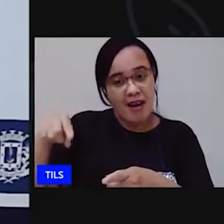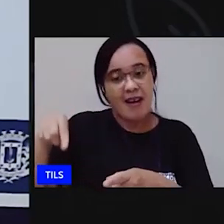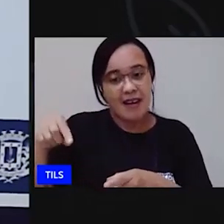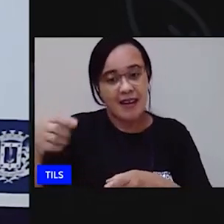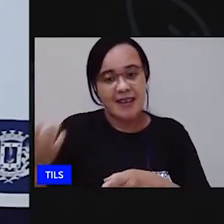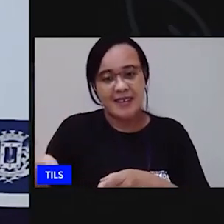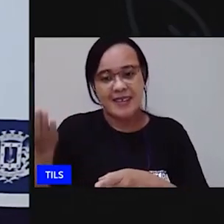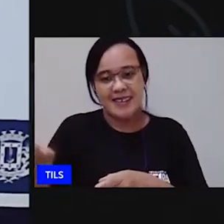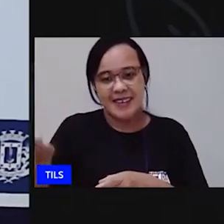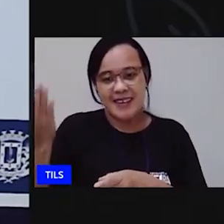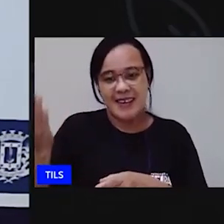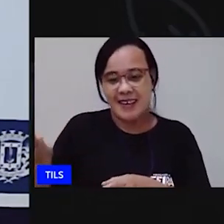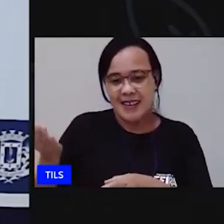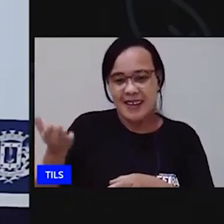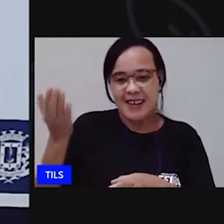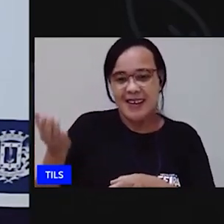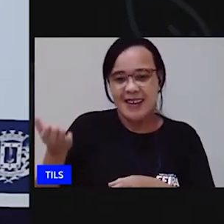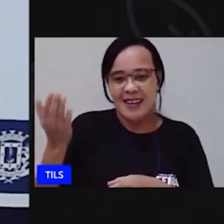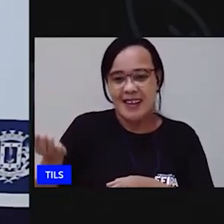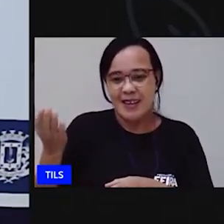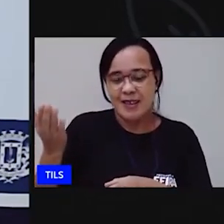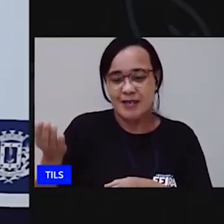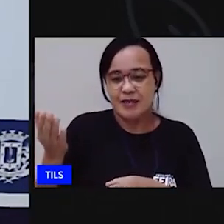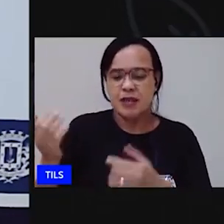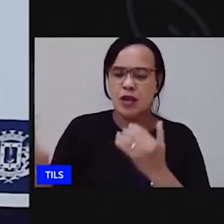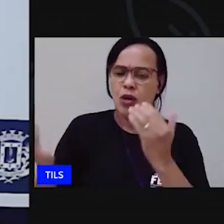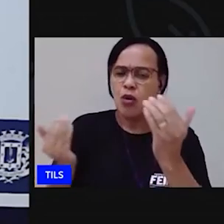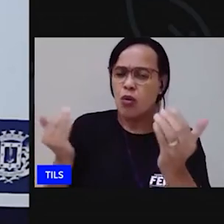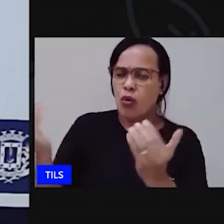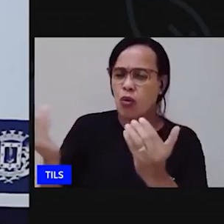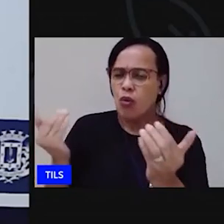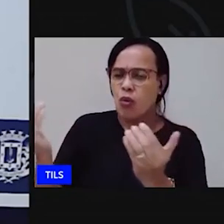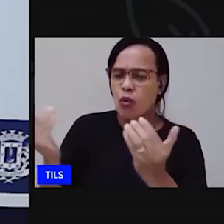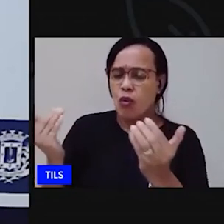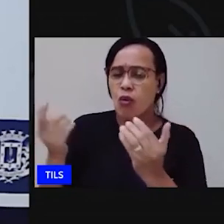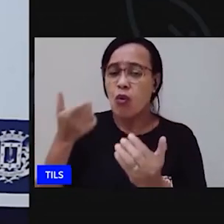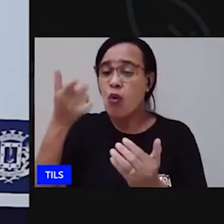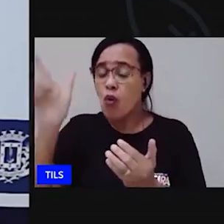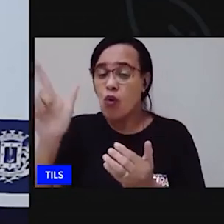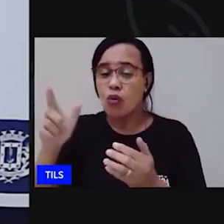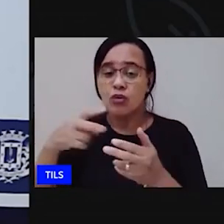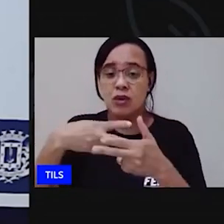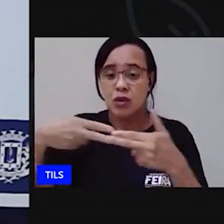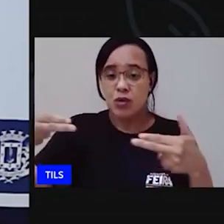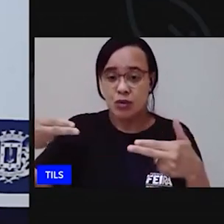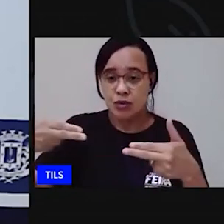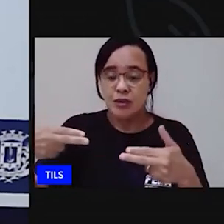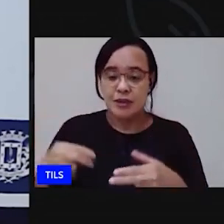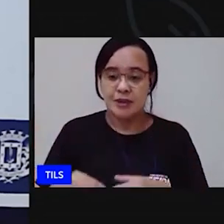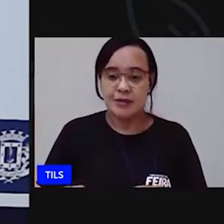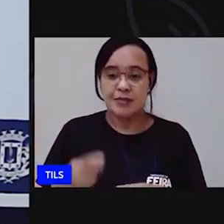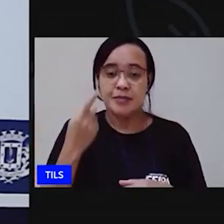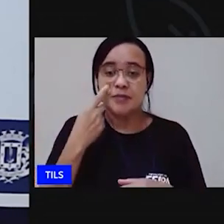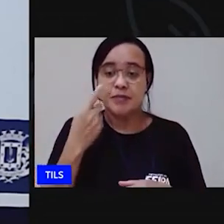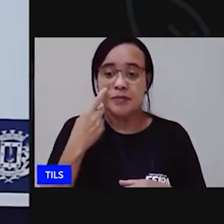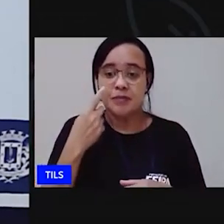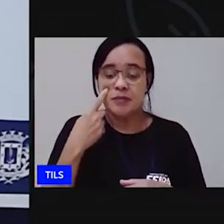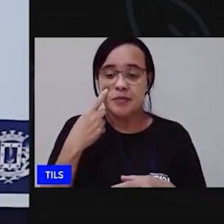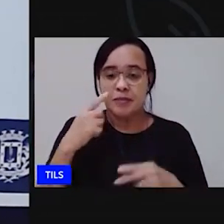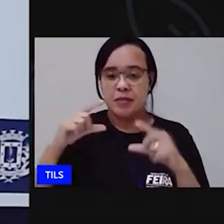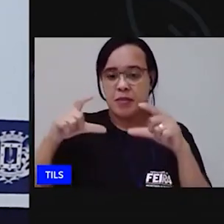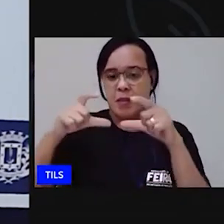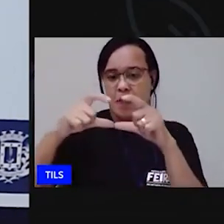sabonete vamos comparar outro objeto agora eu vou colocar esse